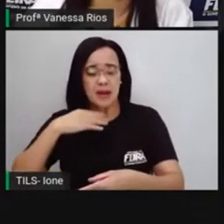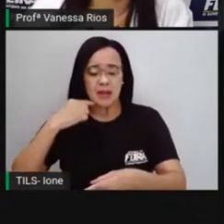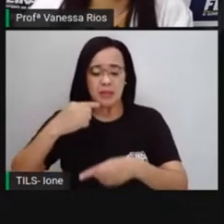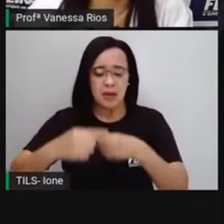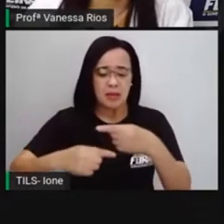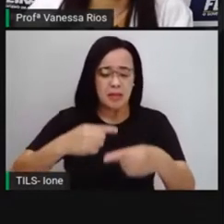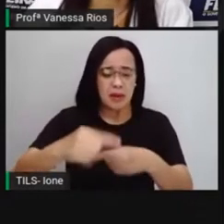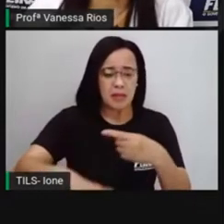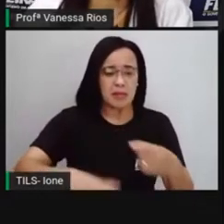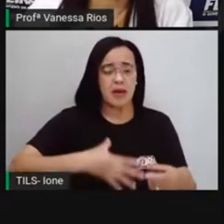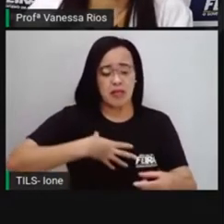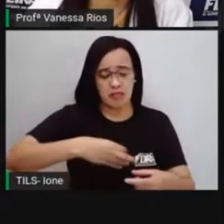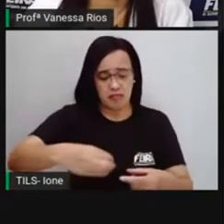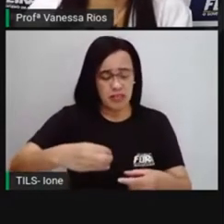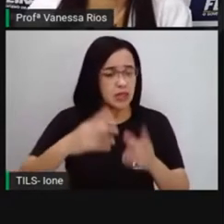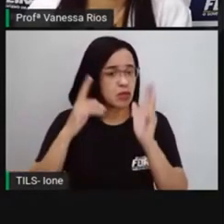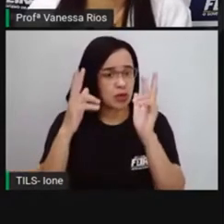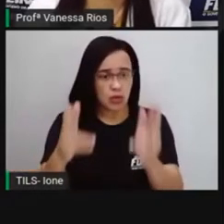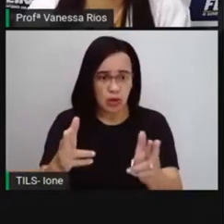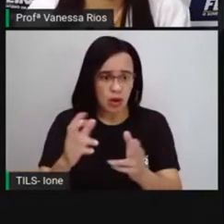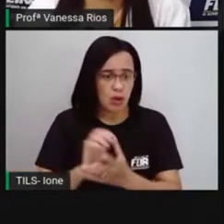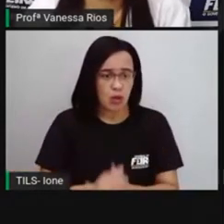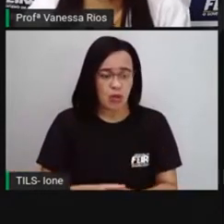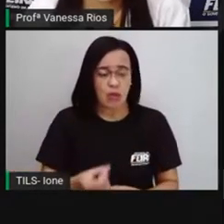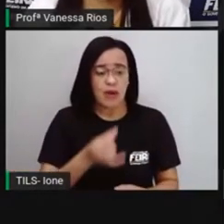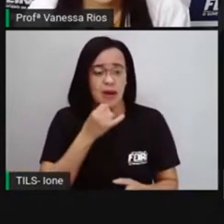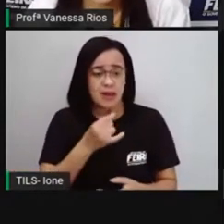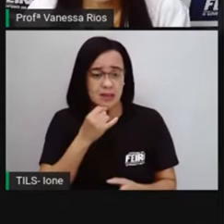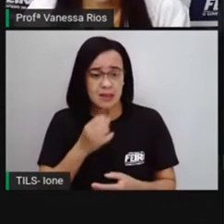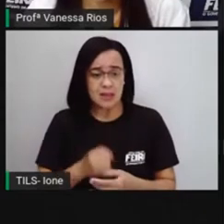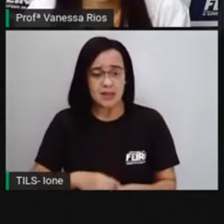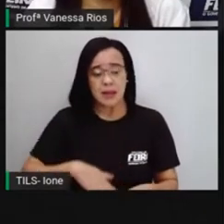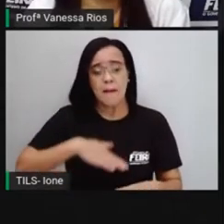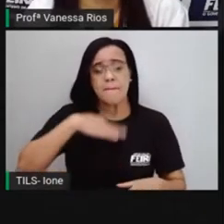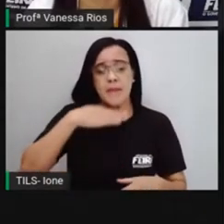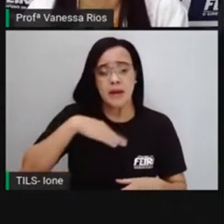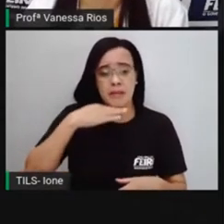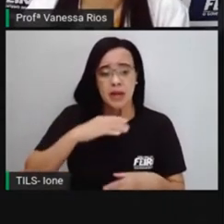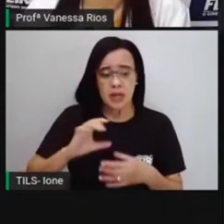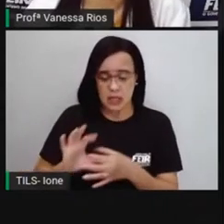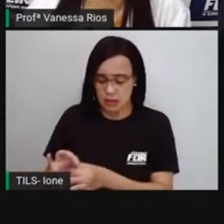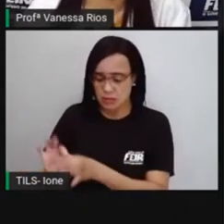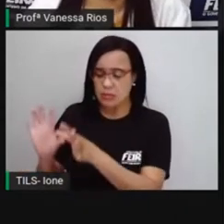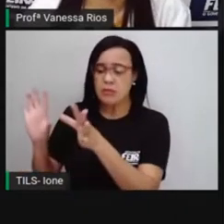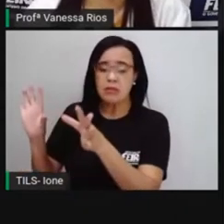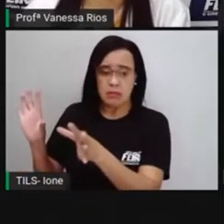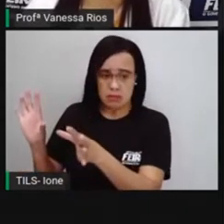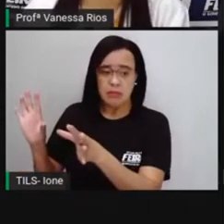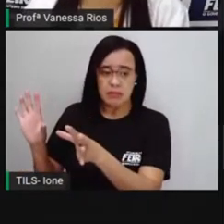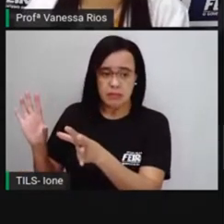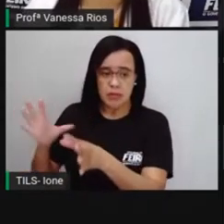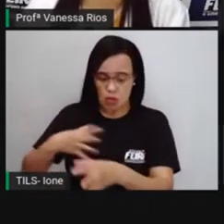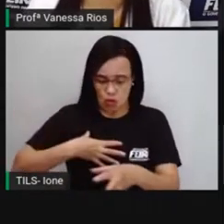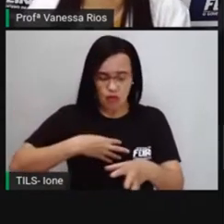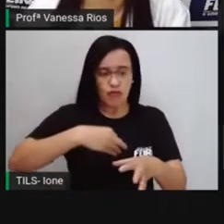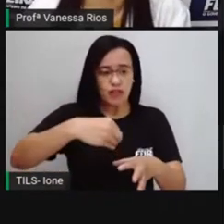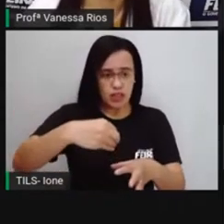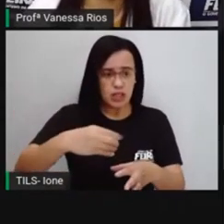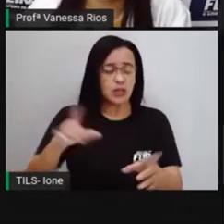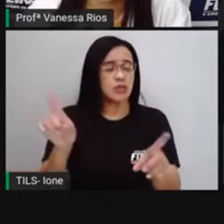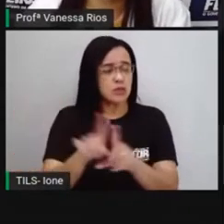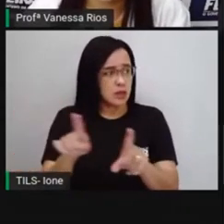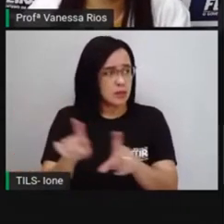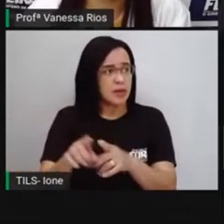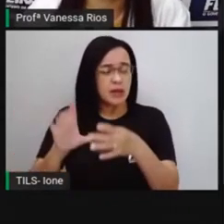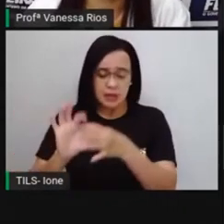escravo. E aí, se a mãe, de repente, tivesse conquistado a liberdade, ela também passaria. E ela por filho, os filhos dela